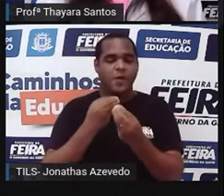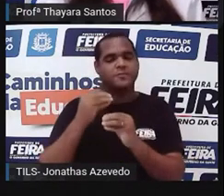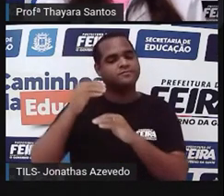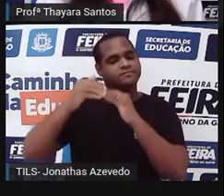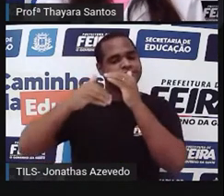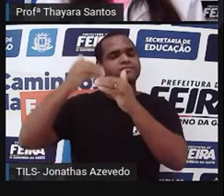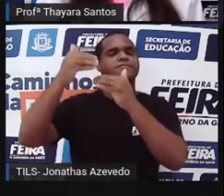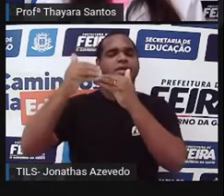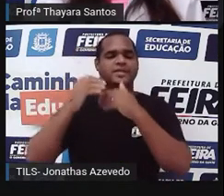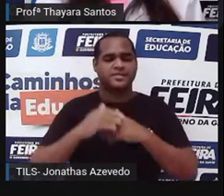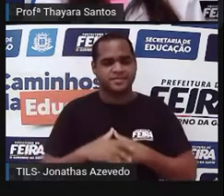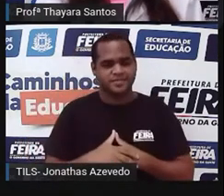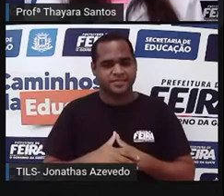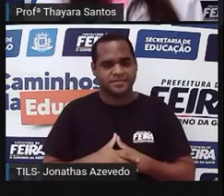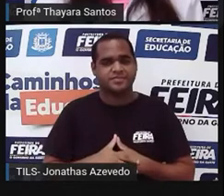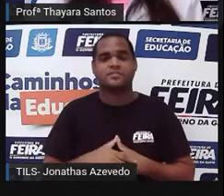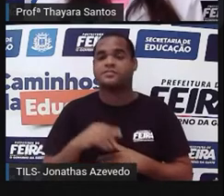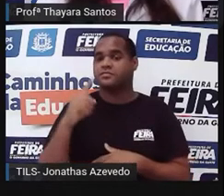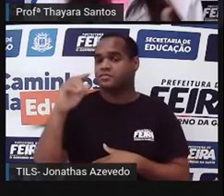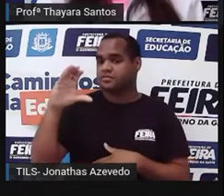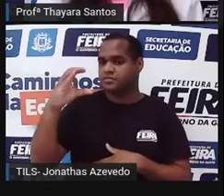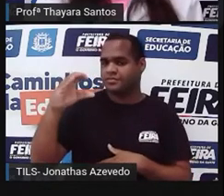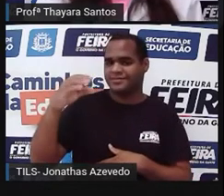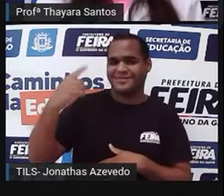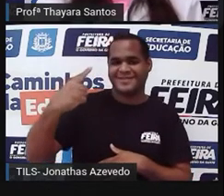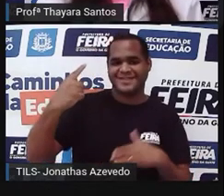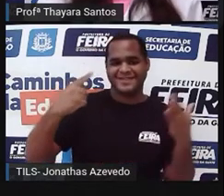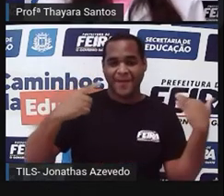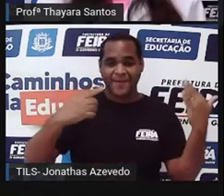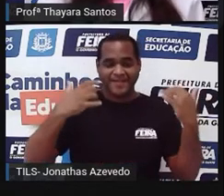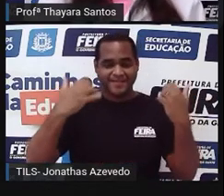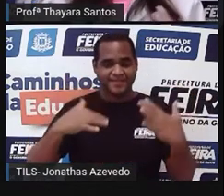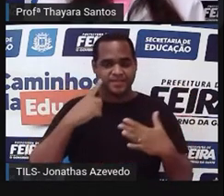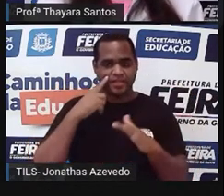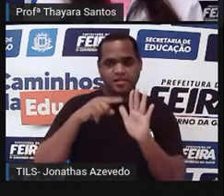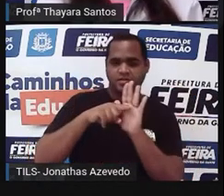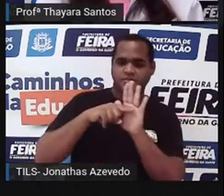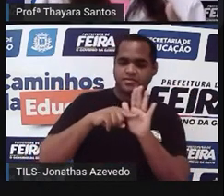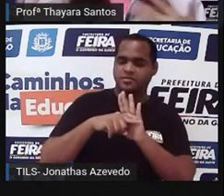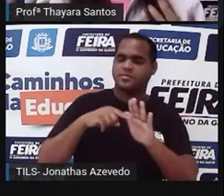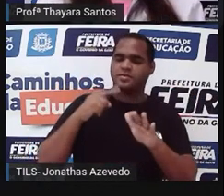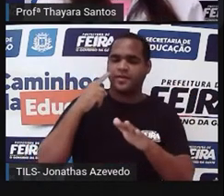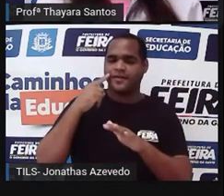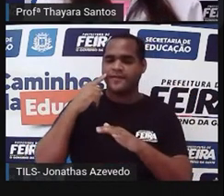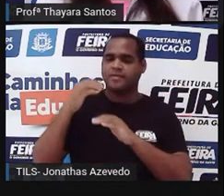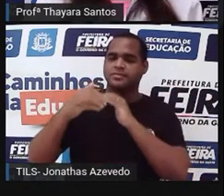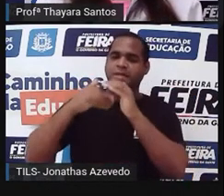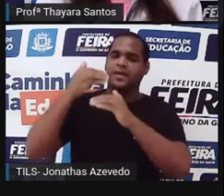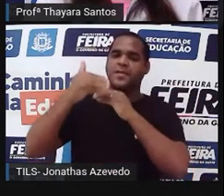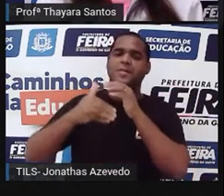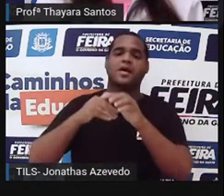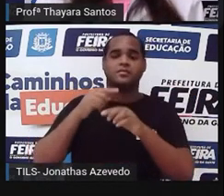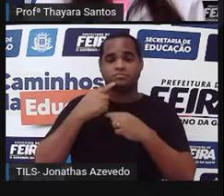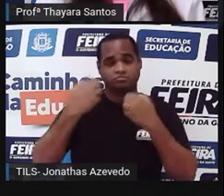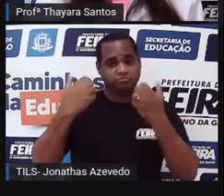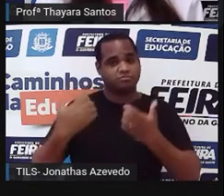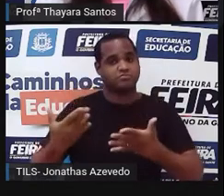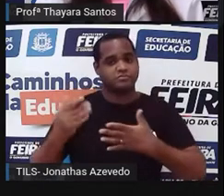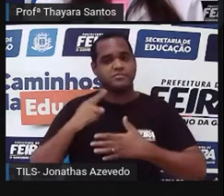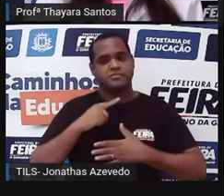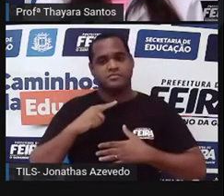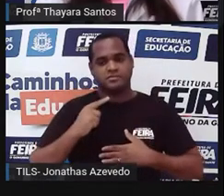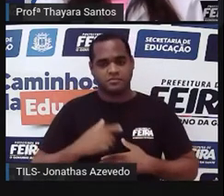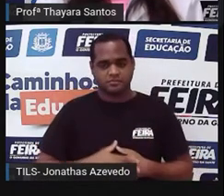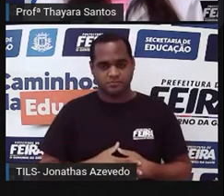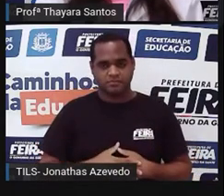E ele foi um dos primeiros cientistas a pesquisarem sobre evolução, a falar sobre evolução. E